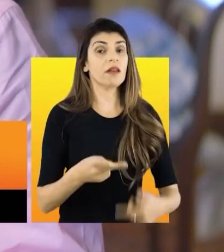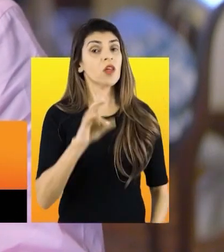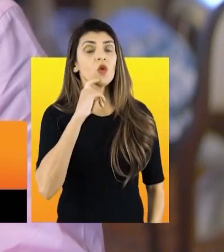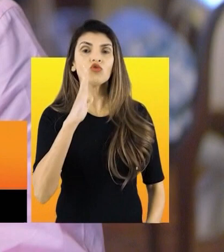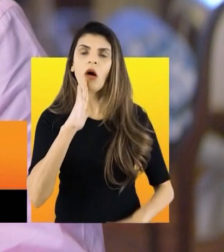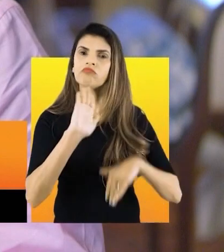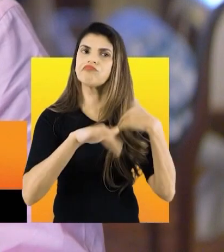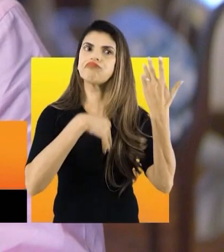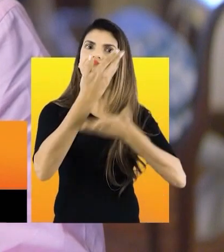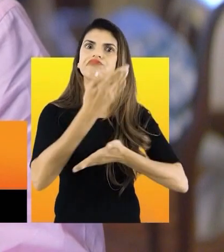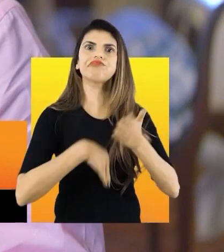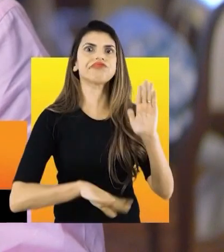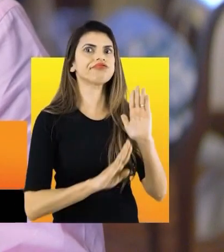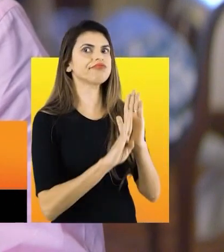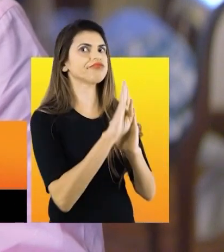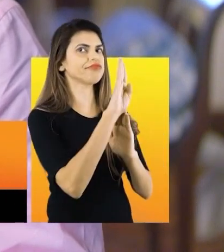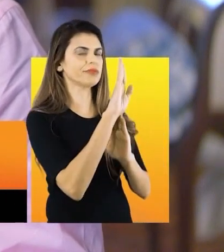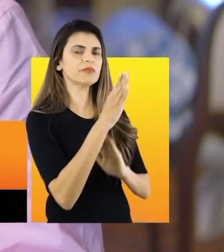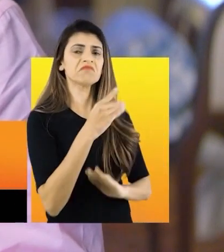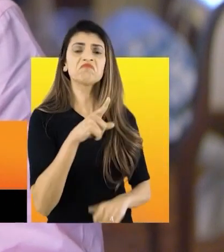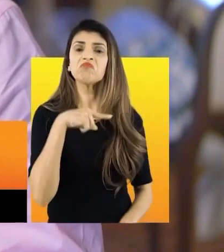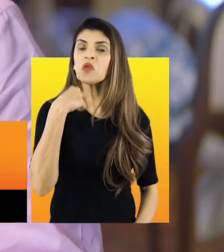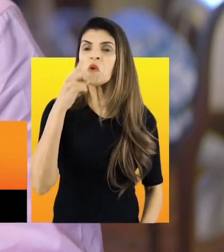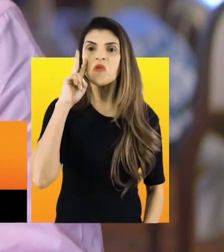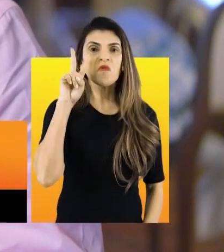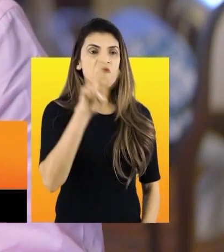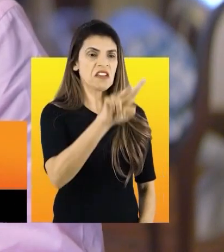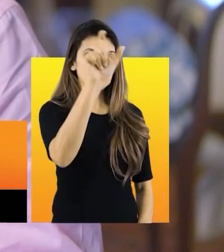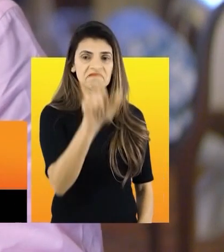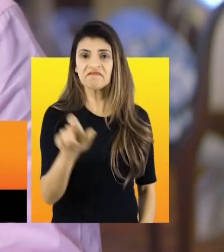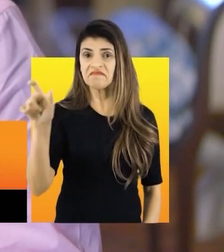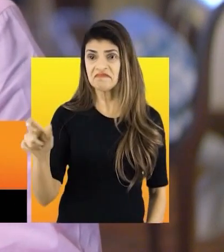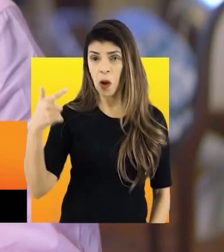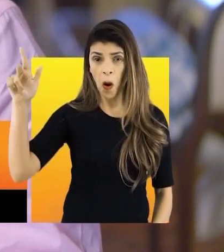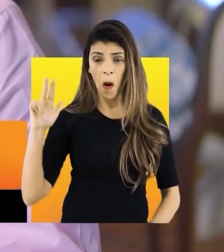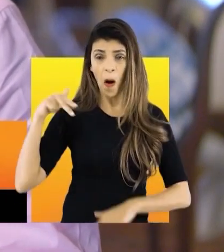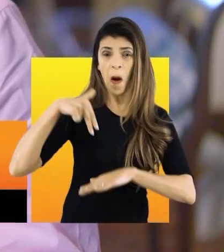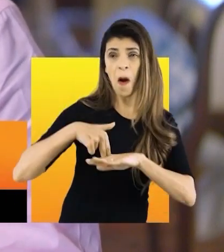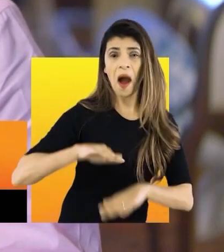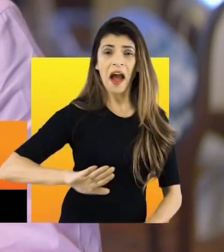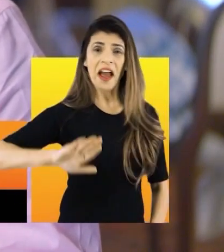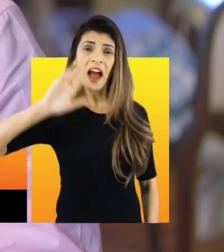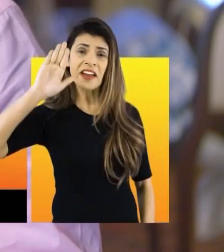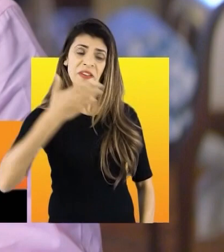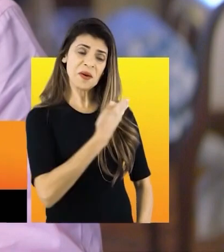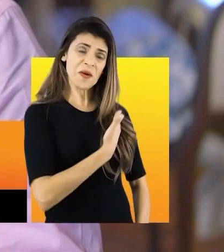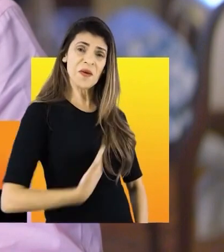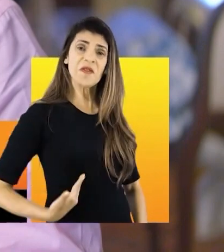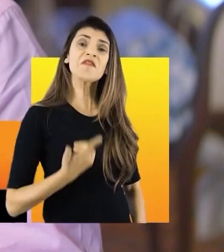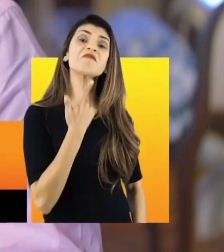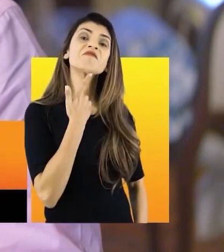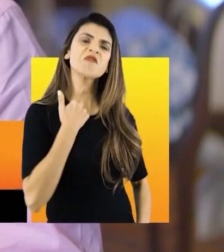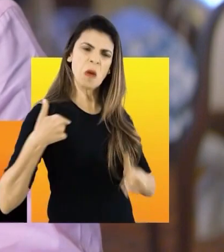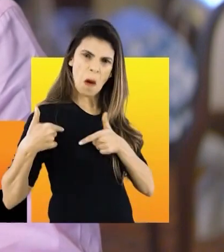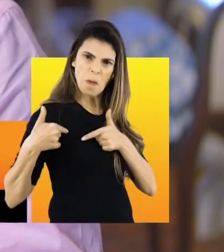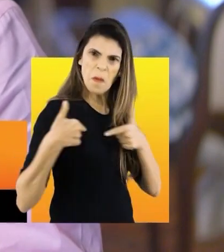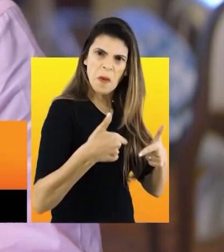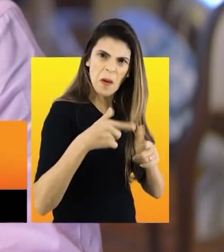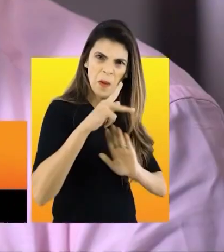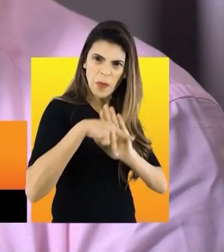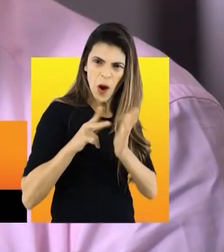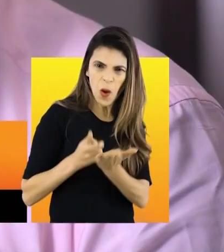evoluindo e eu sinceramente não consigo enxergar em outros que estão pleiteando hoje essa vontade da